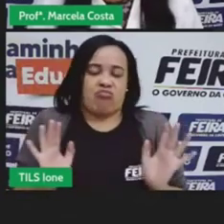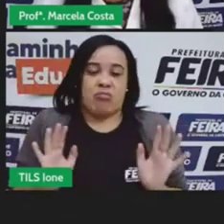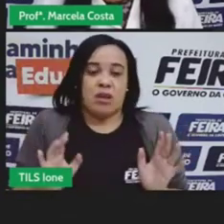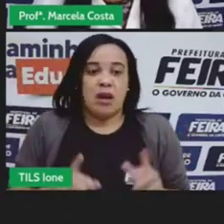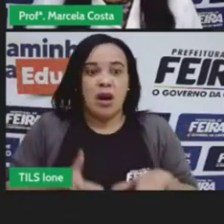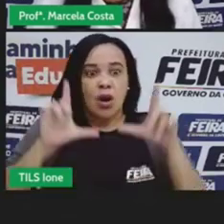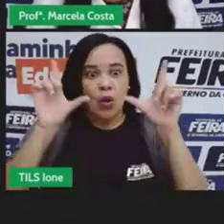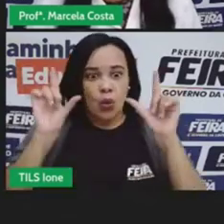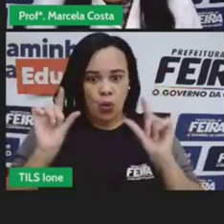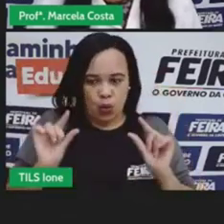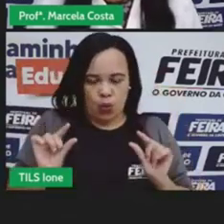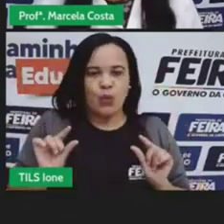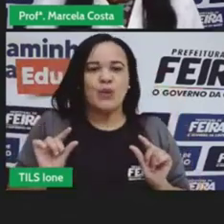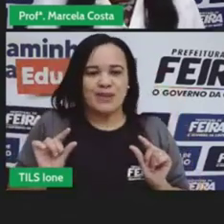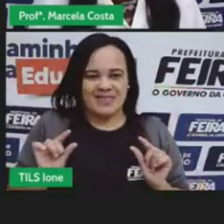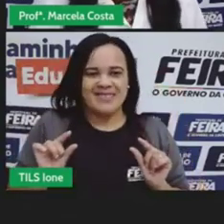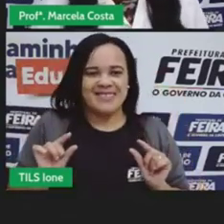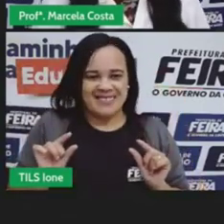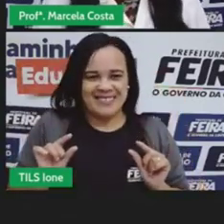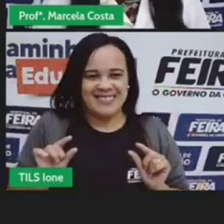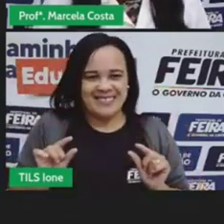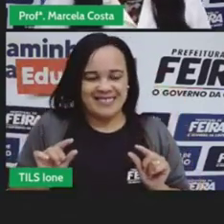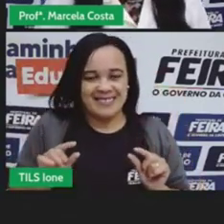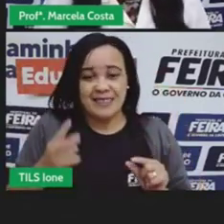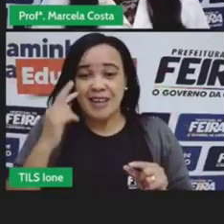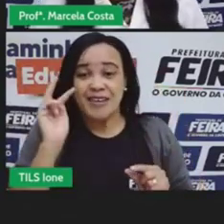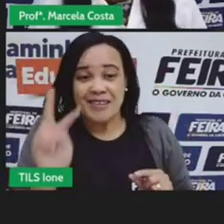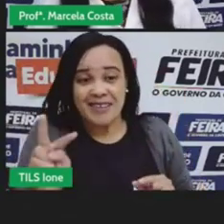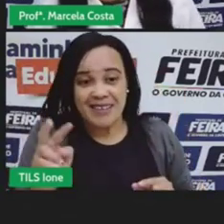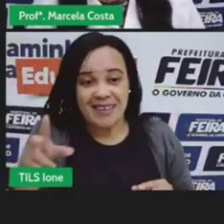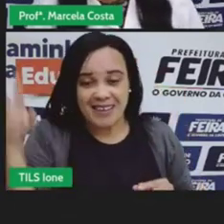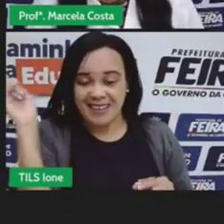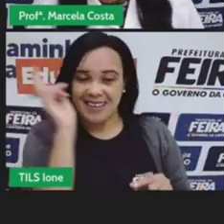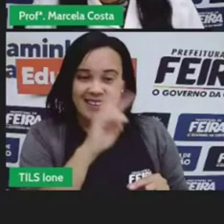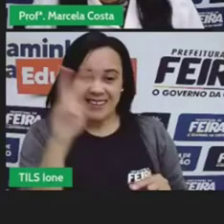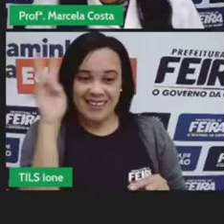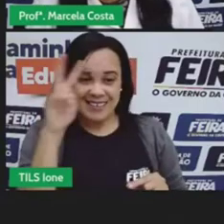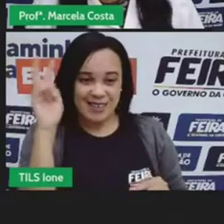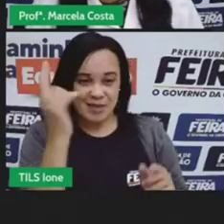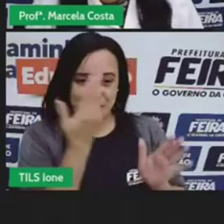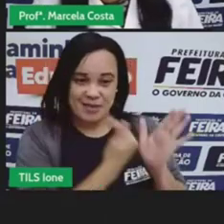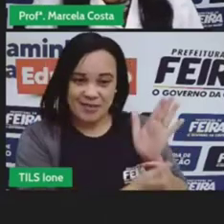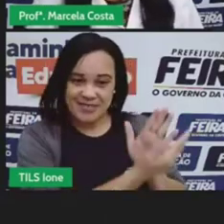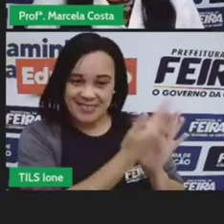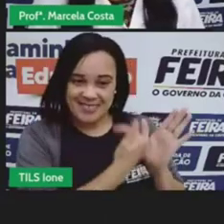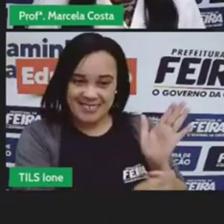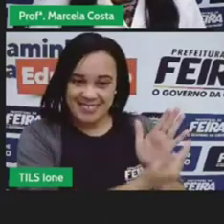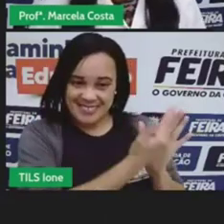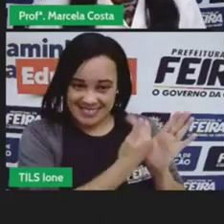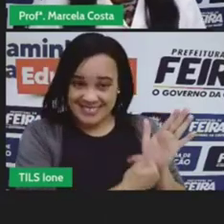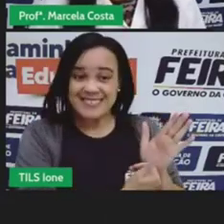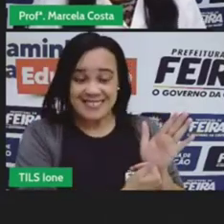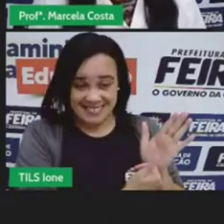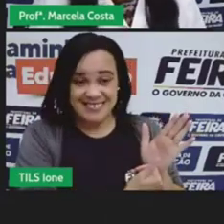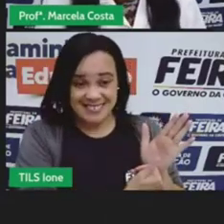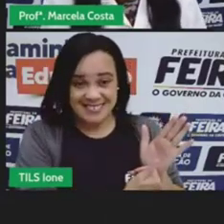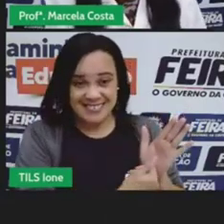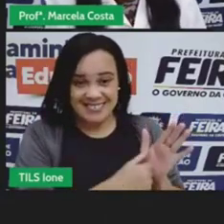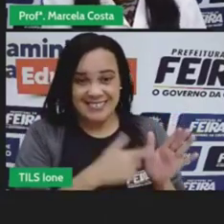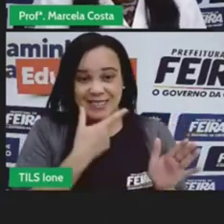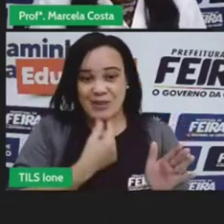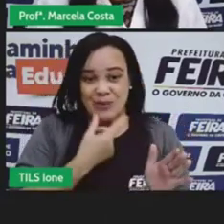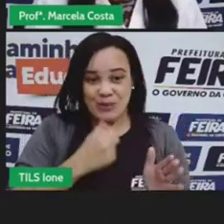reduza olha aquela imagem lembra daquela imagem que eu mostrei no início da aula aquela criança cheia de